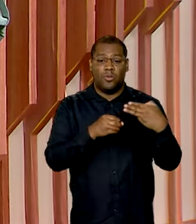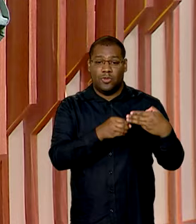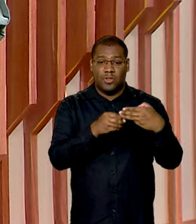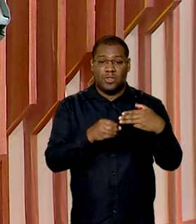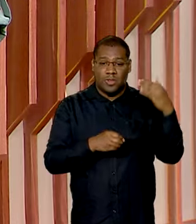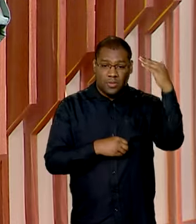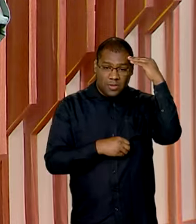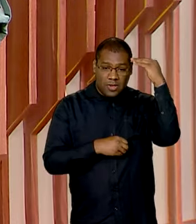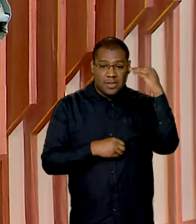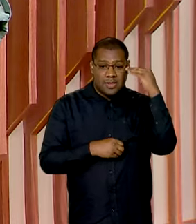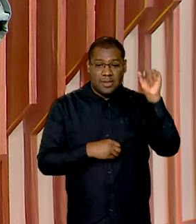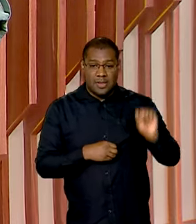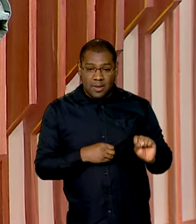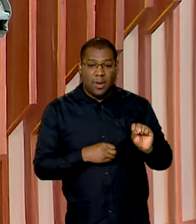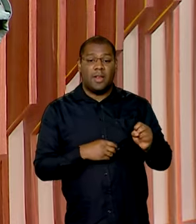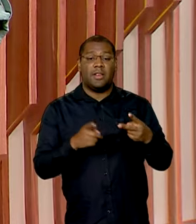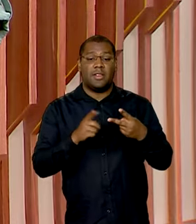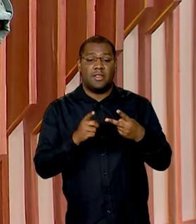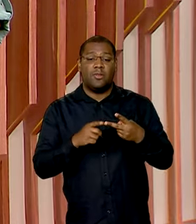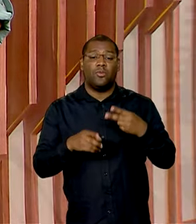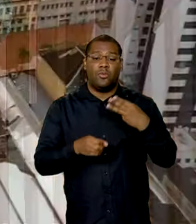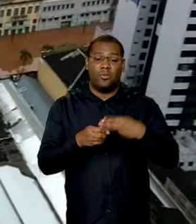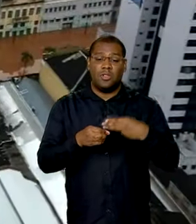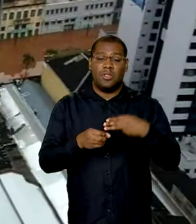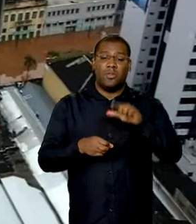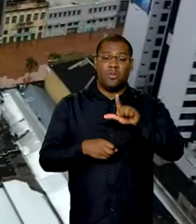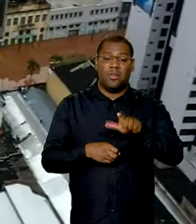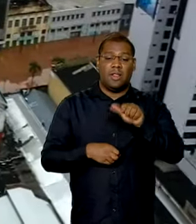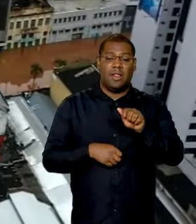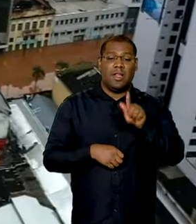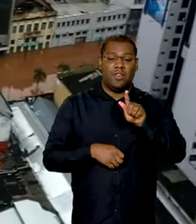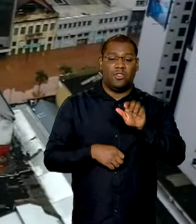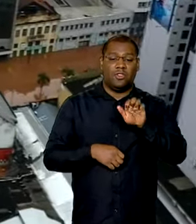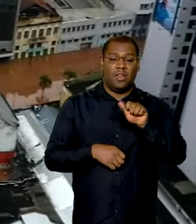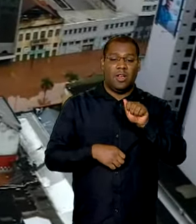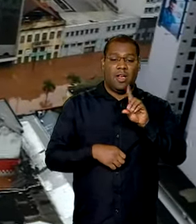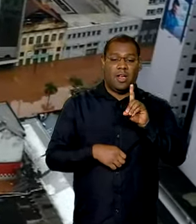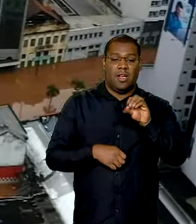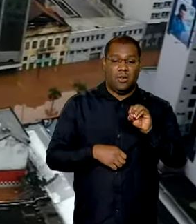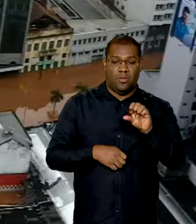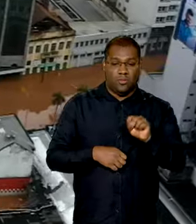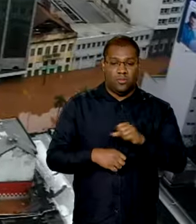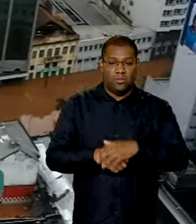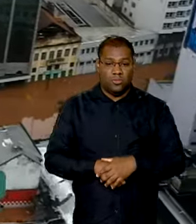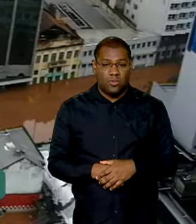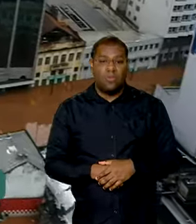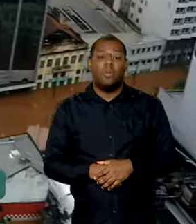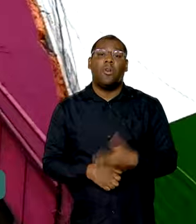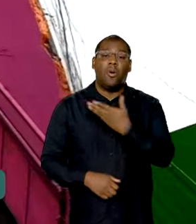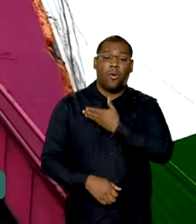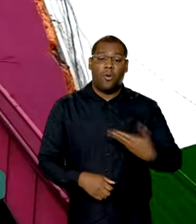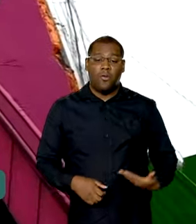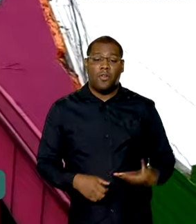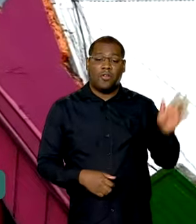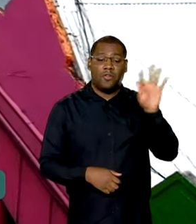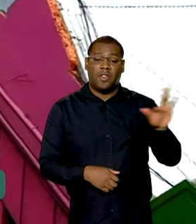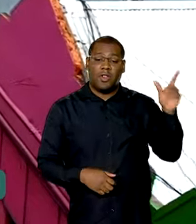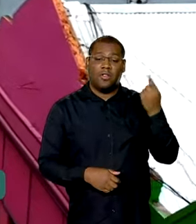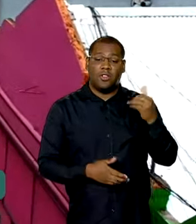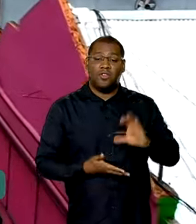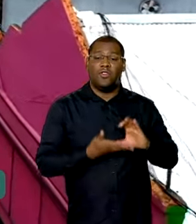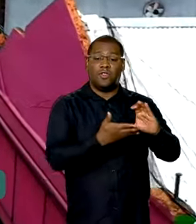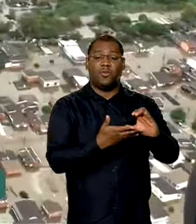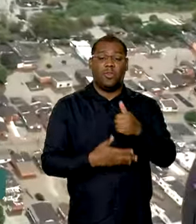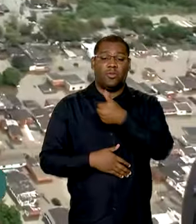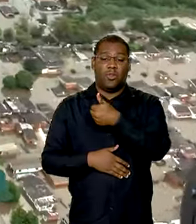de Santa Maria e Lageado. As ações em apoio ao Estado já alcançam o valor de um bilhão e meio de